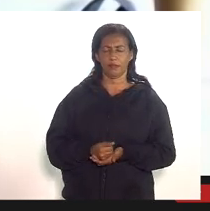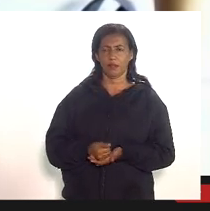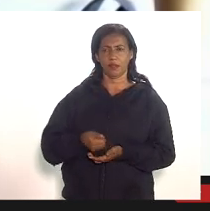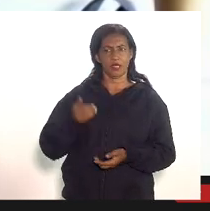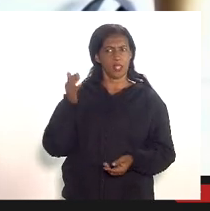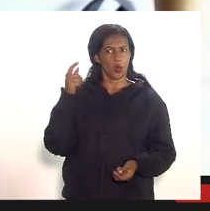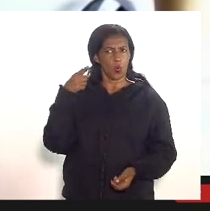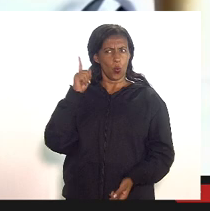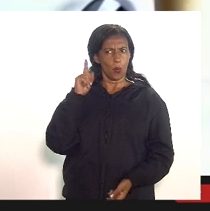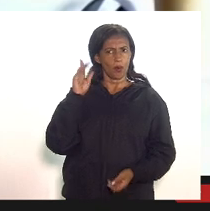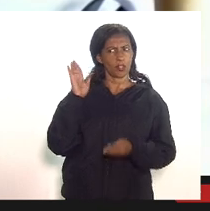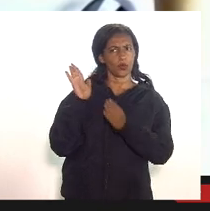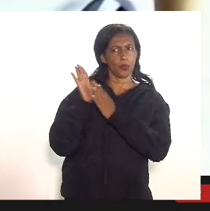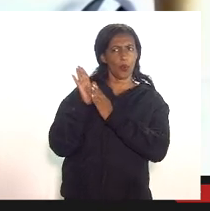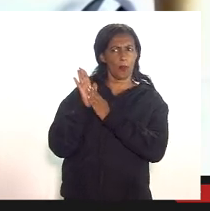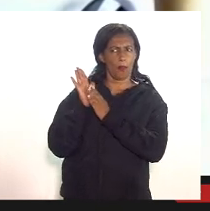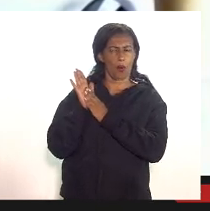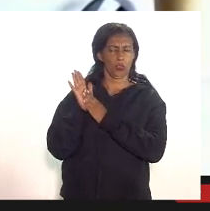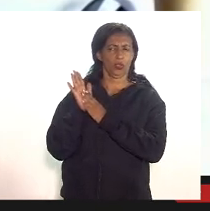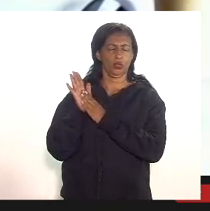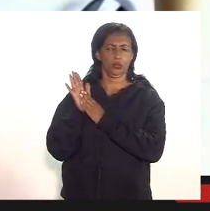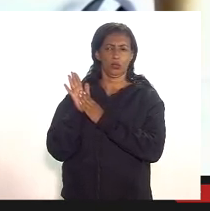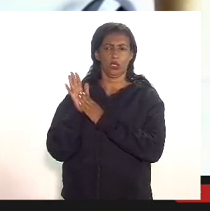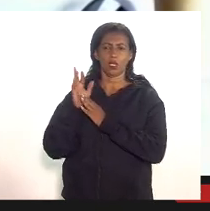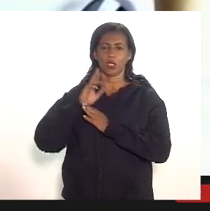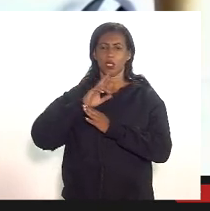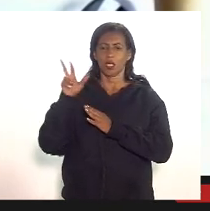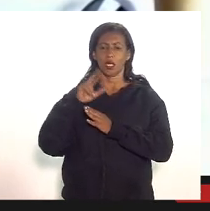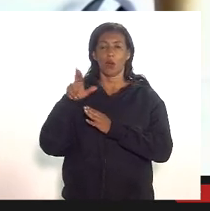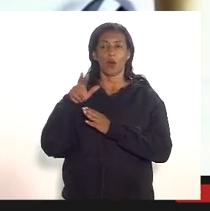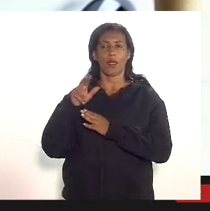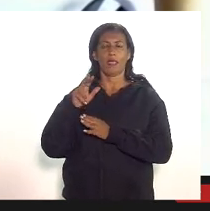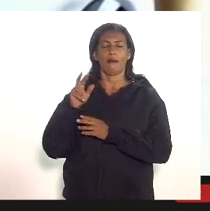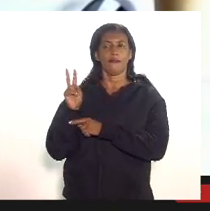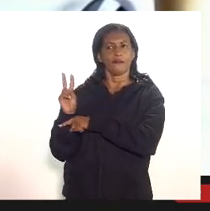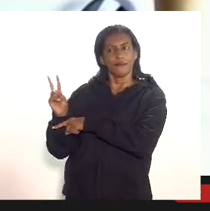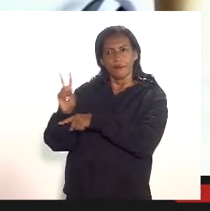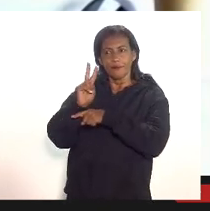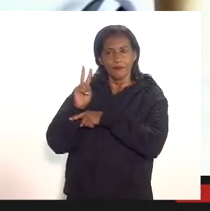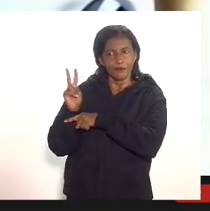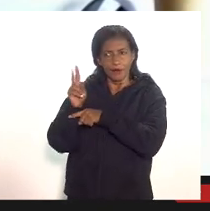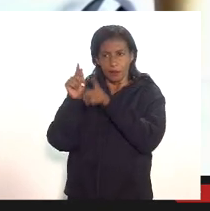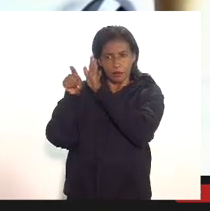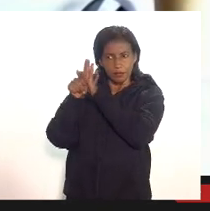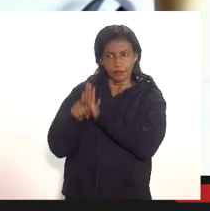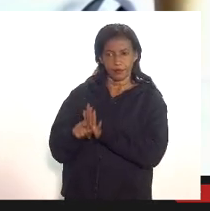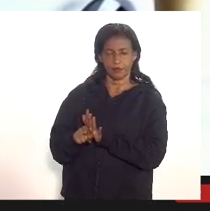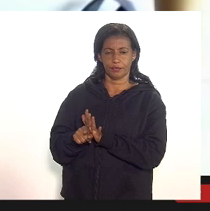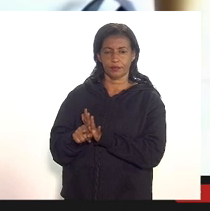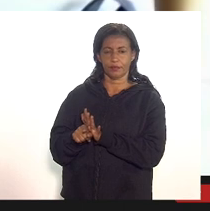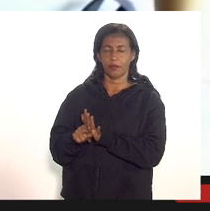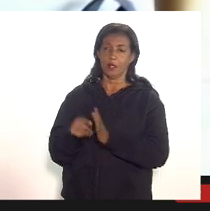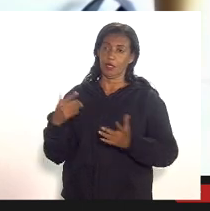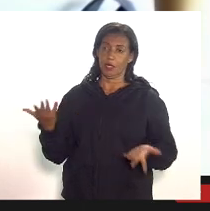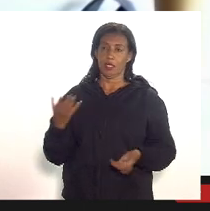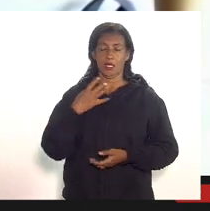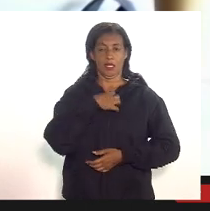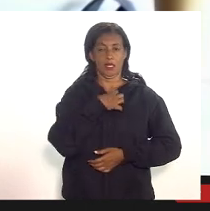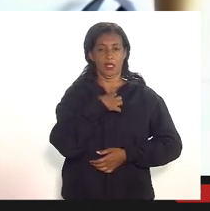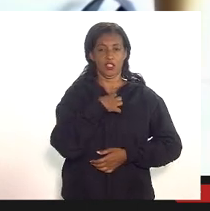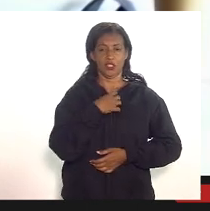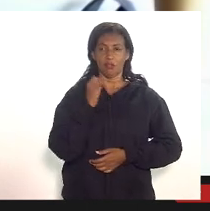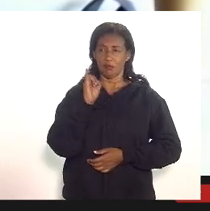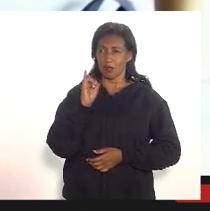propostas que não é a parte da fiscalização e é claro nesse sentido se